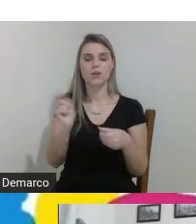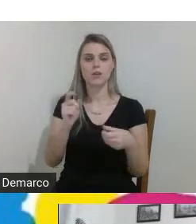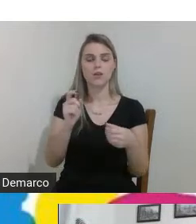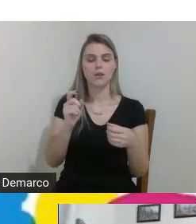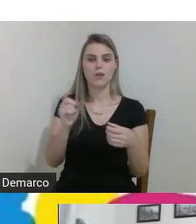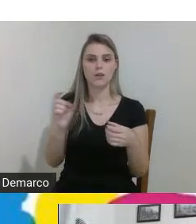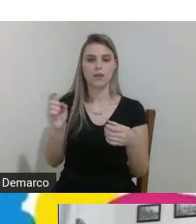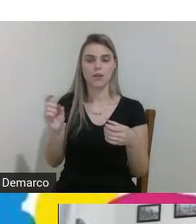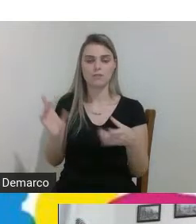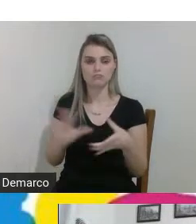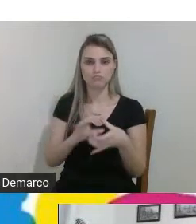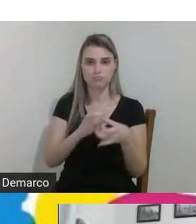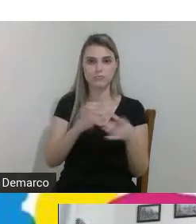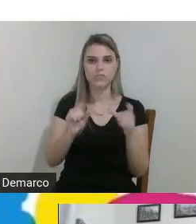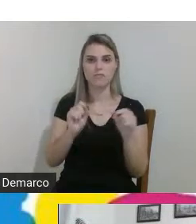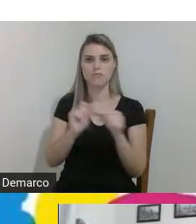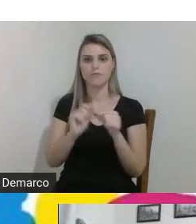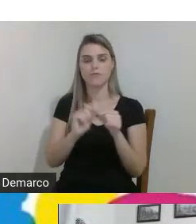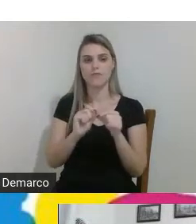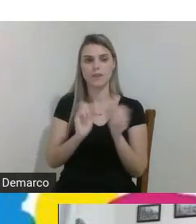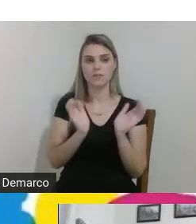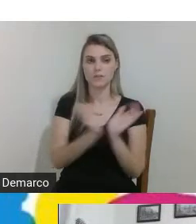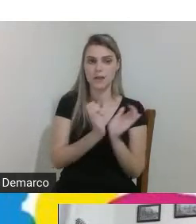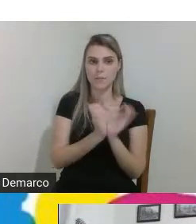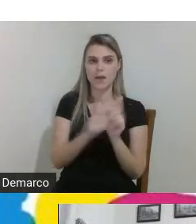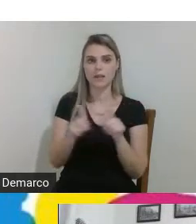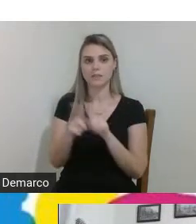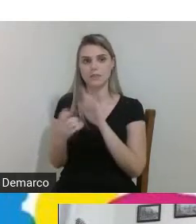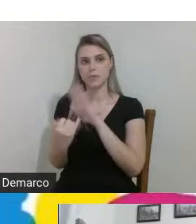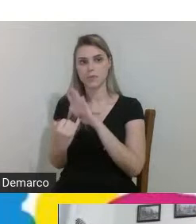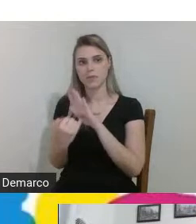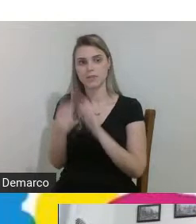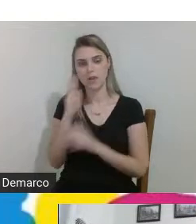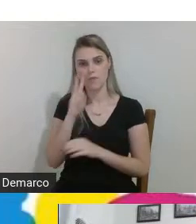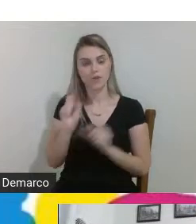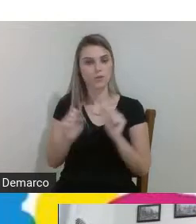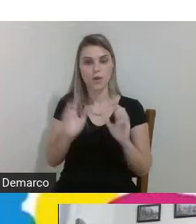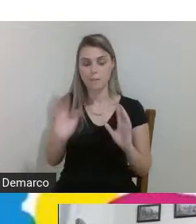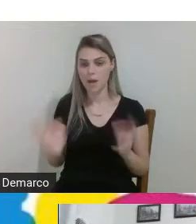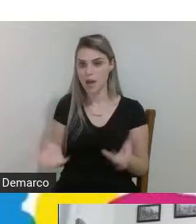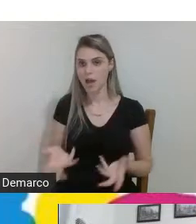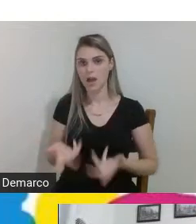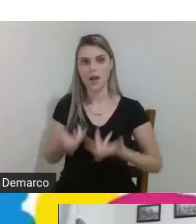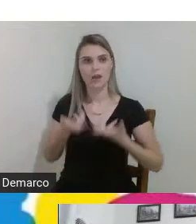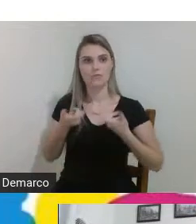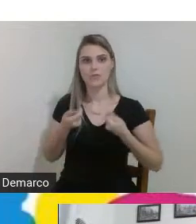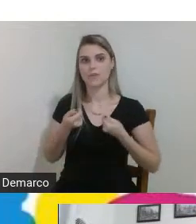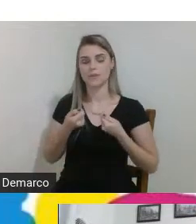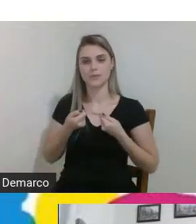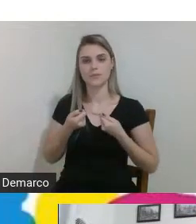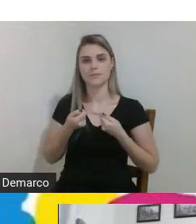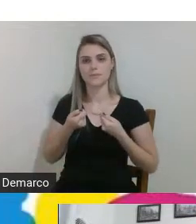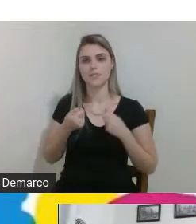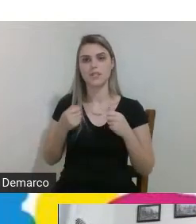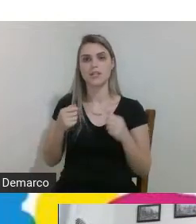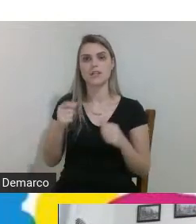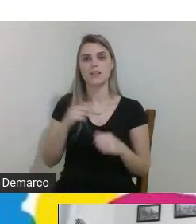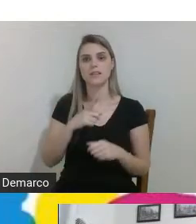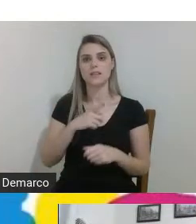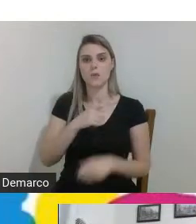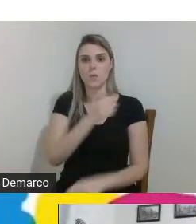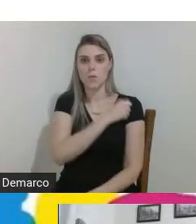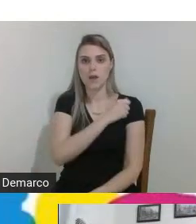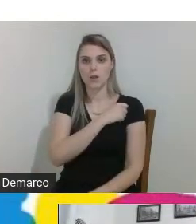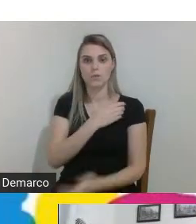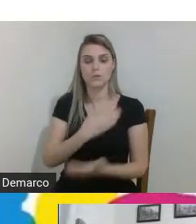a instituição APAI e o IFSC eu vejo assim maravilhoso e devemos muito os alunos estarem pensando estarem